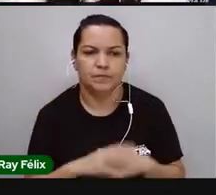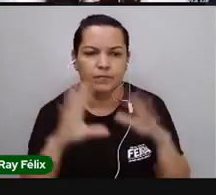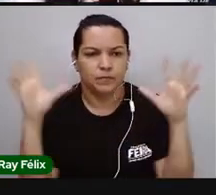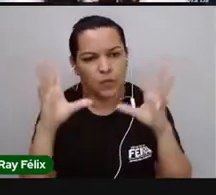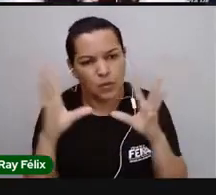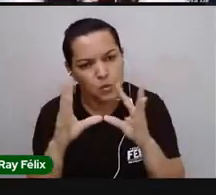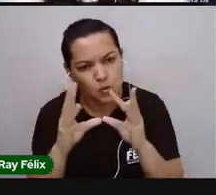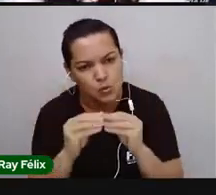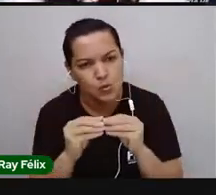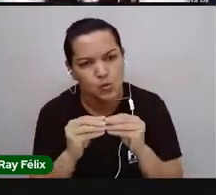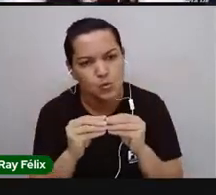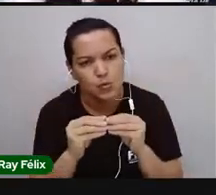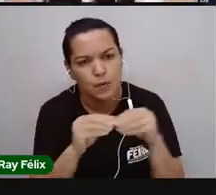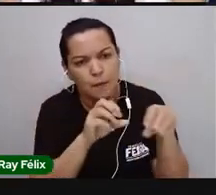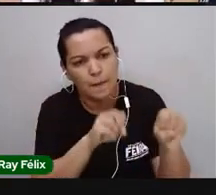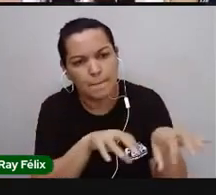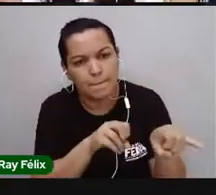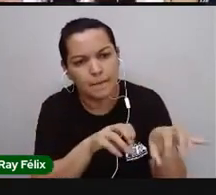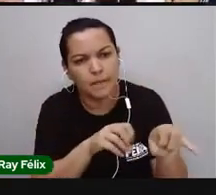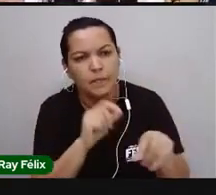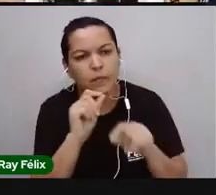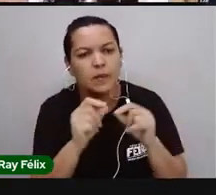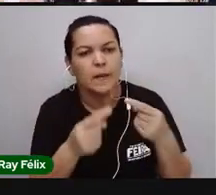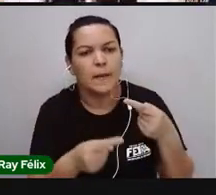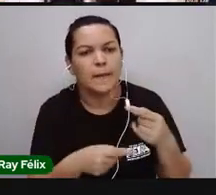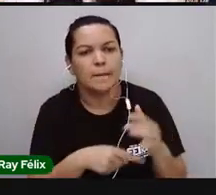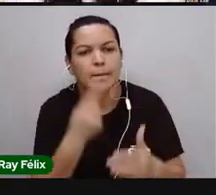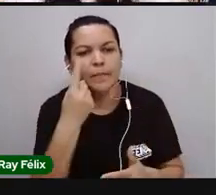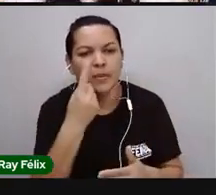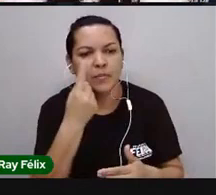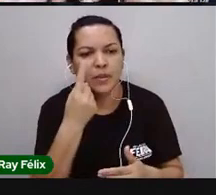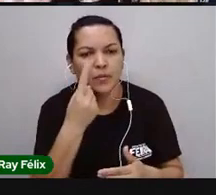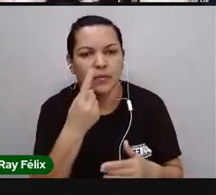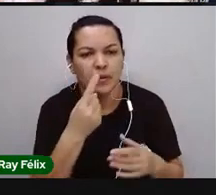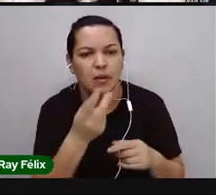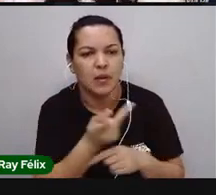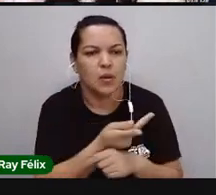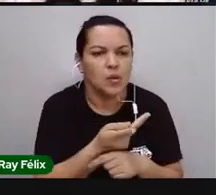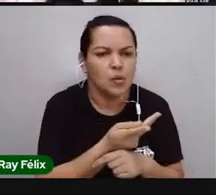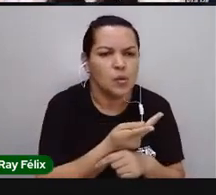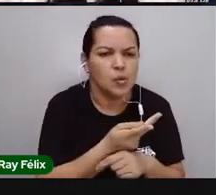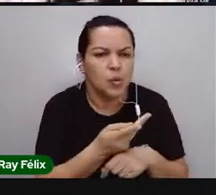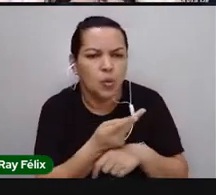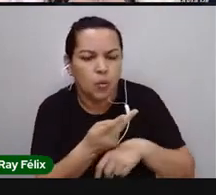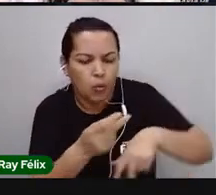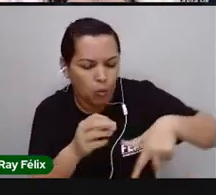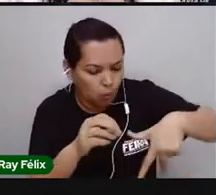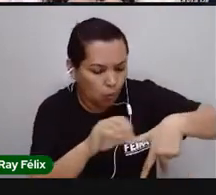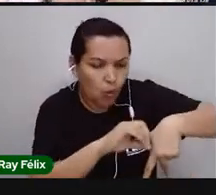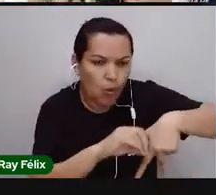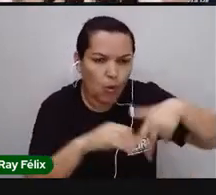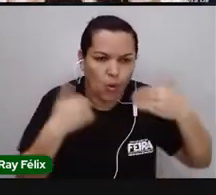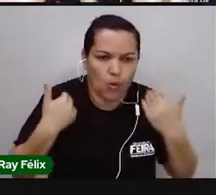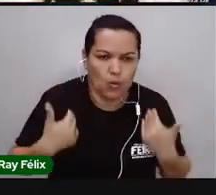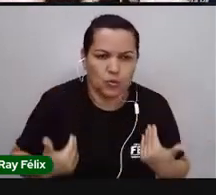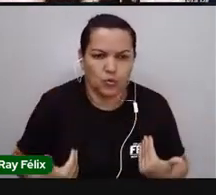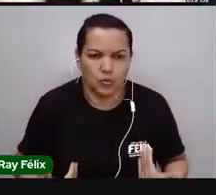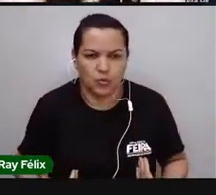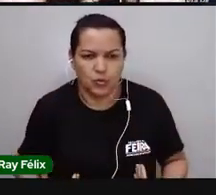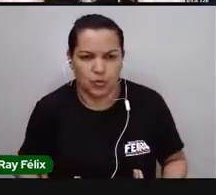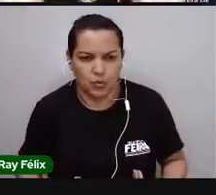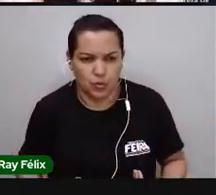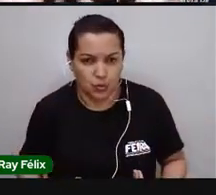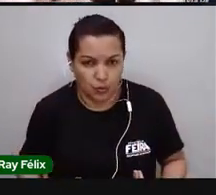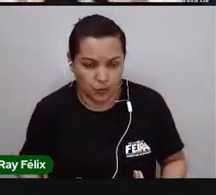Resumindo a nossa aula de hoje, primeira coisa que nós fizemos, localizamos as partes e órgãos de nosso corpo, através